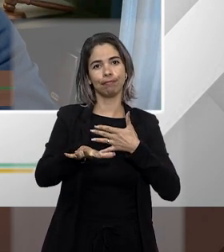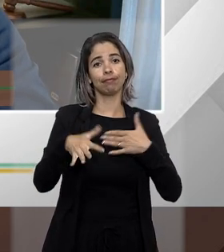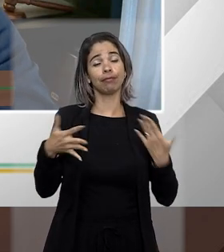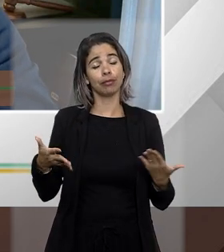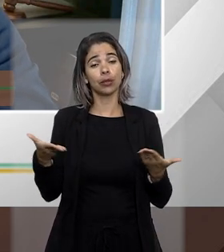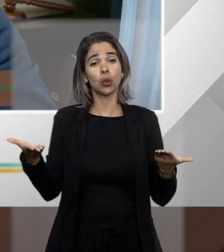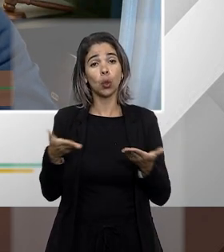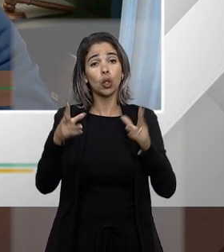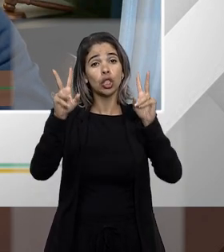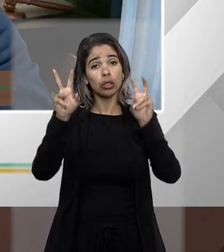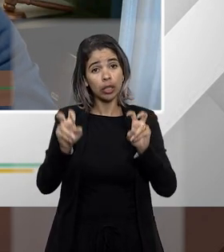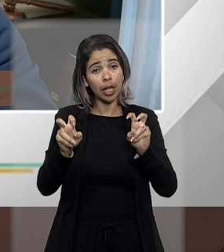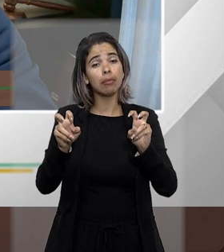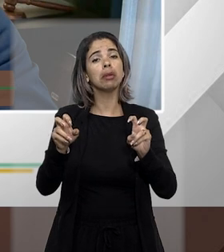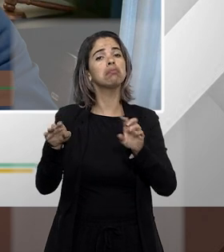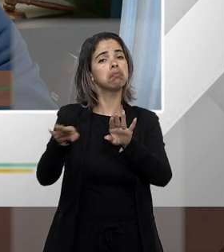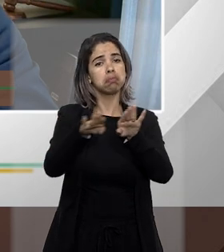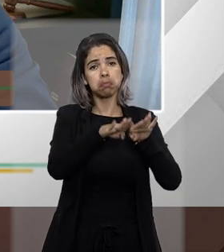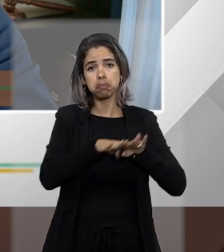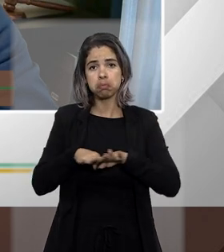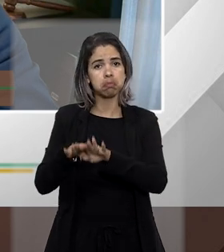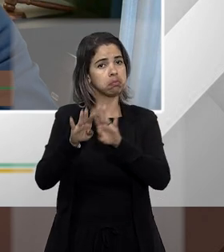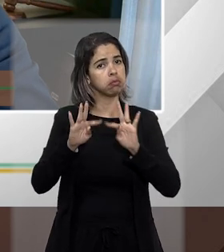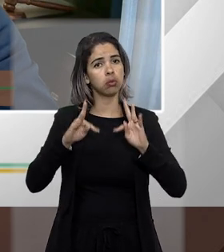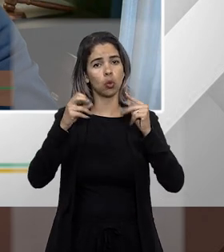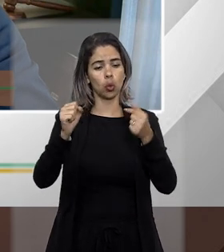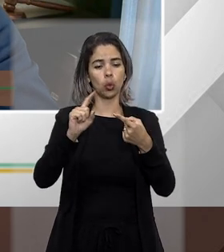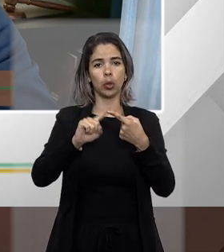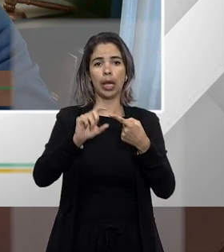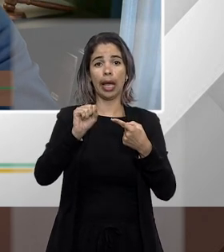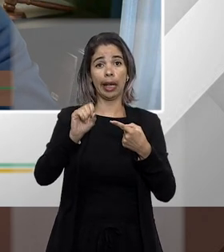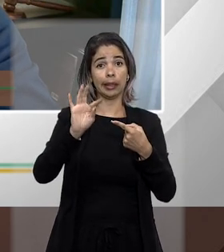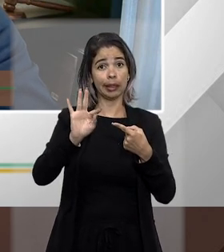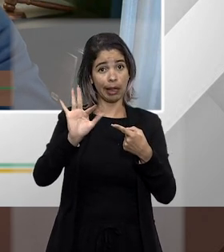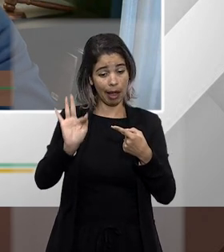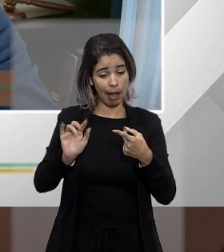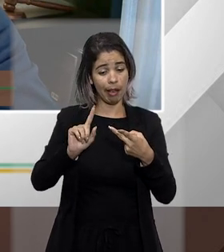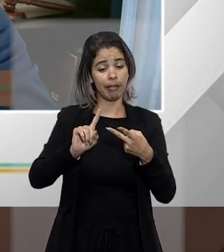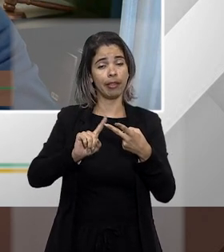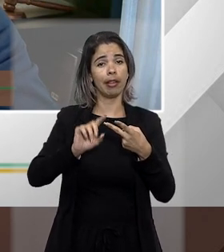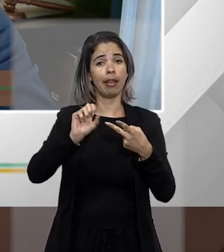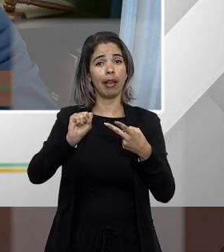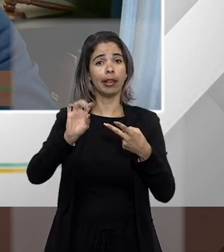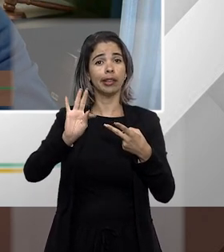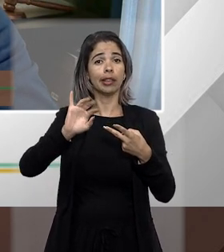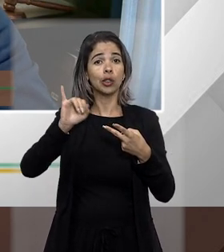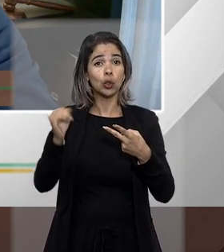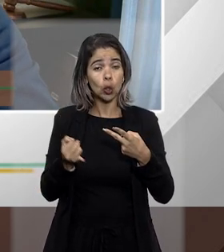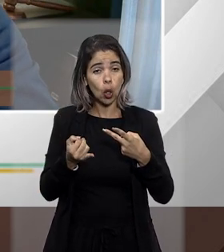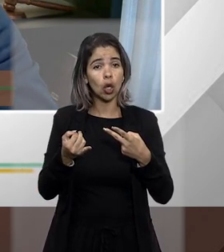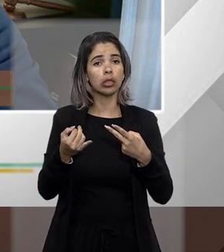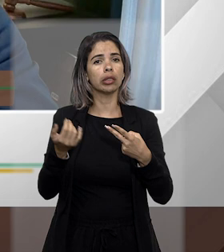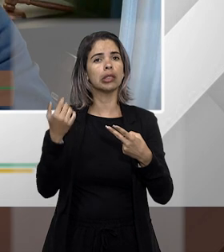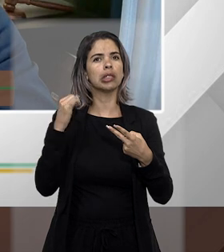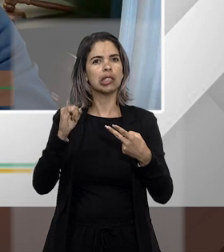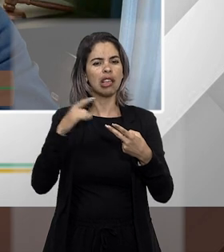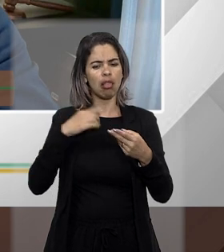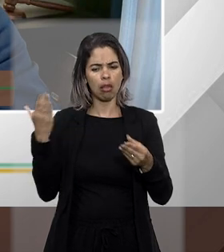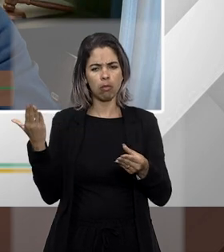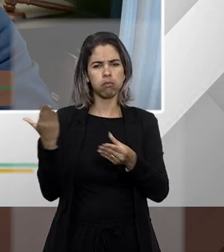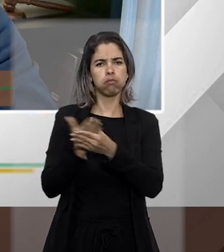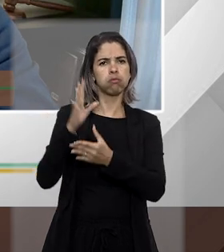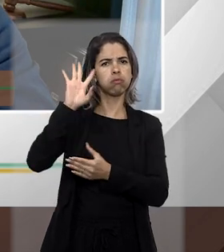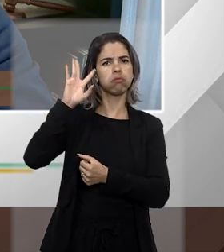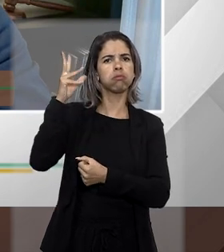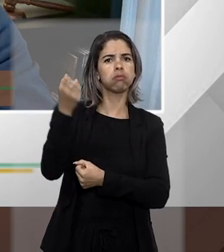no STF tanto no STJ que para que se impugnar para que se impugne uma decisão judicial tem